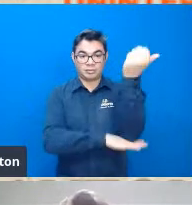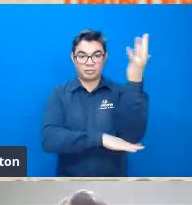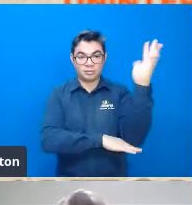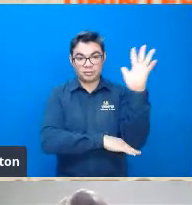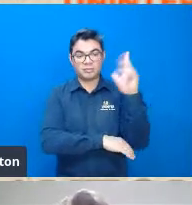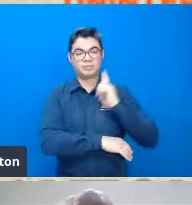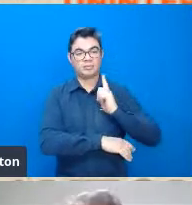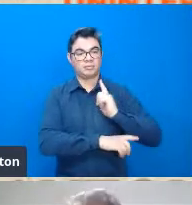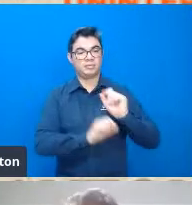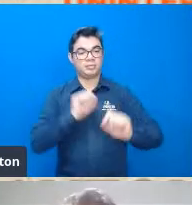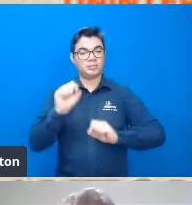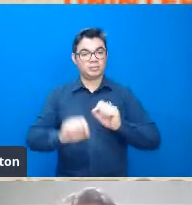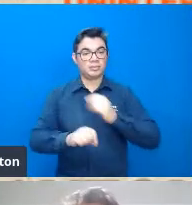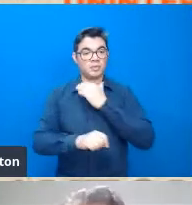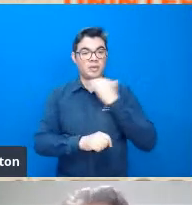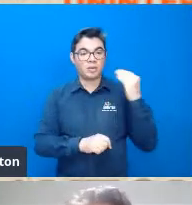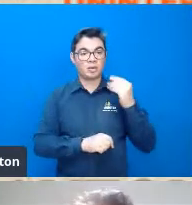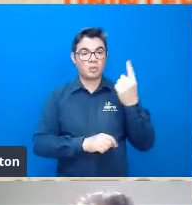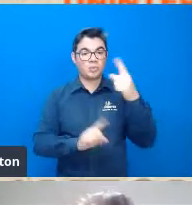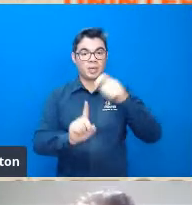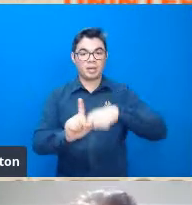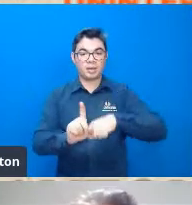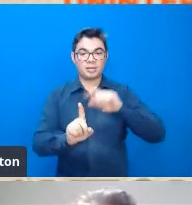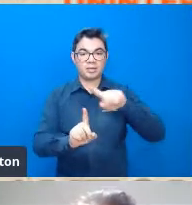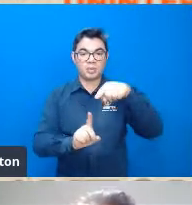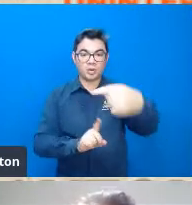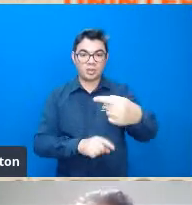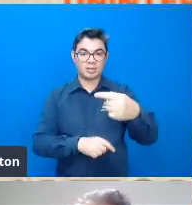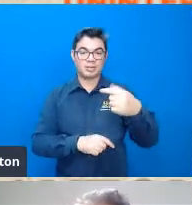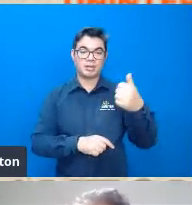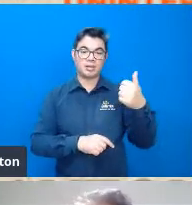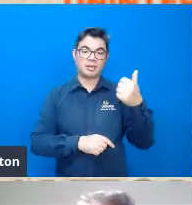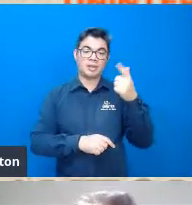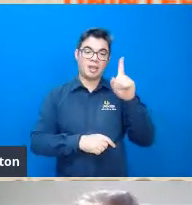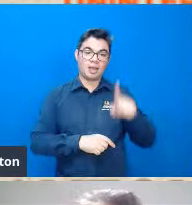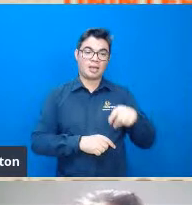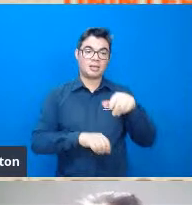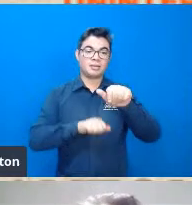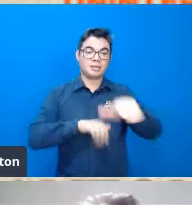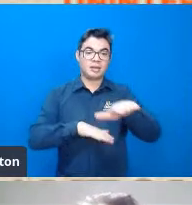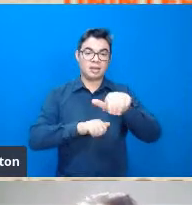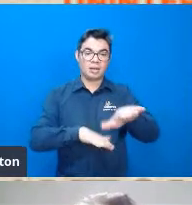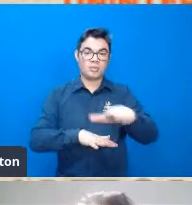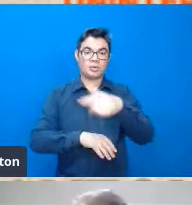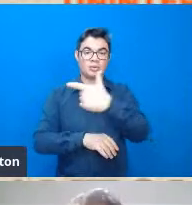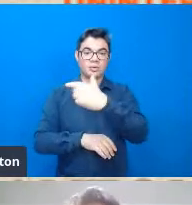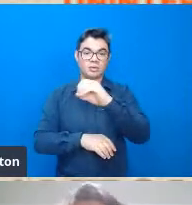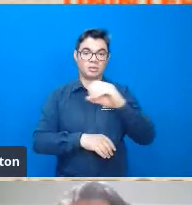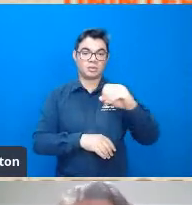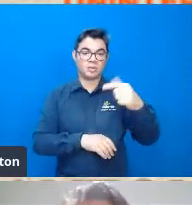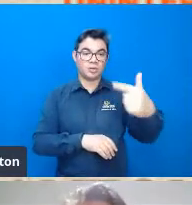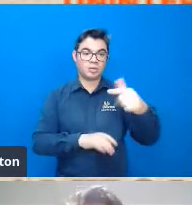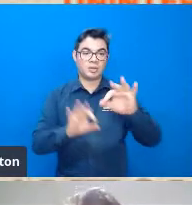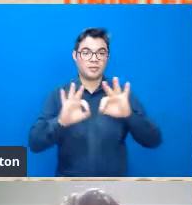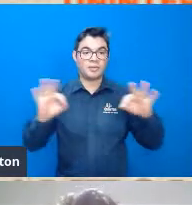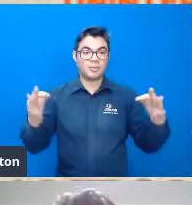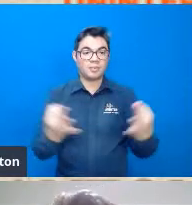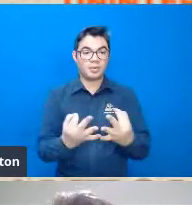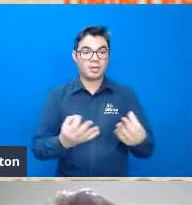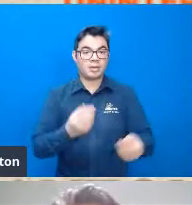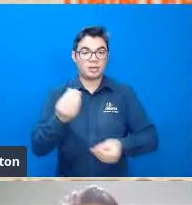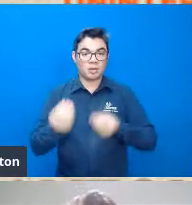época faleceu apenas um mês depois que ele em setembro de 2002 então foi uma família realmente